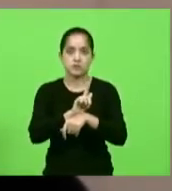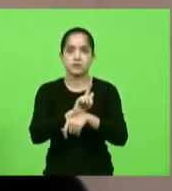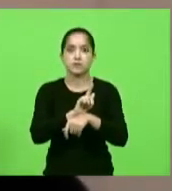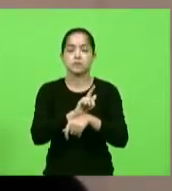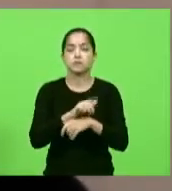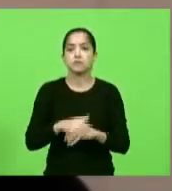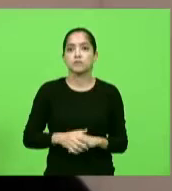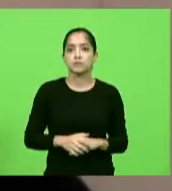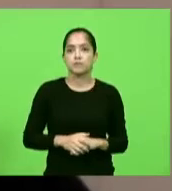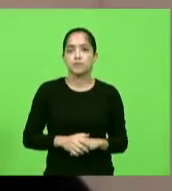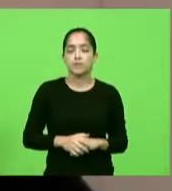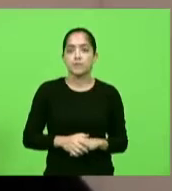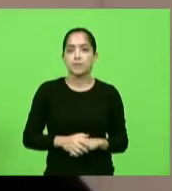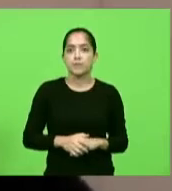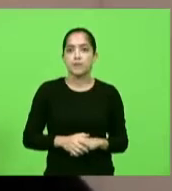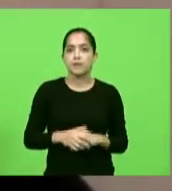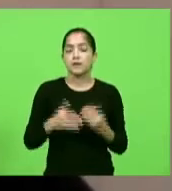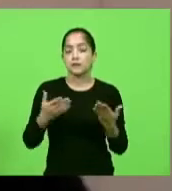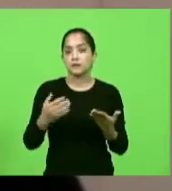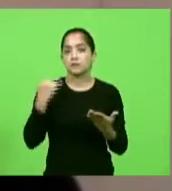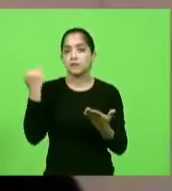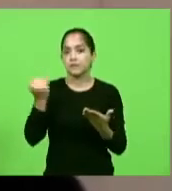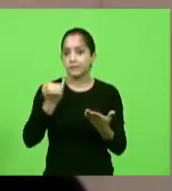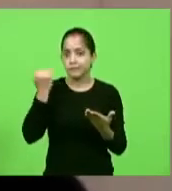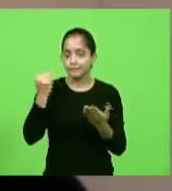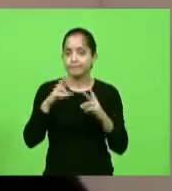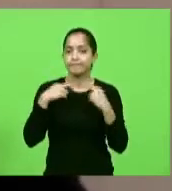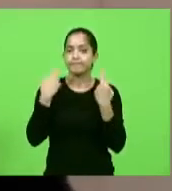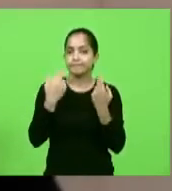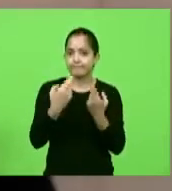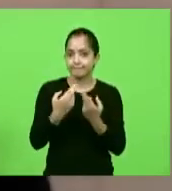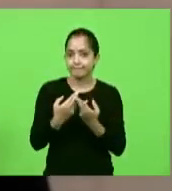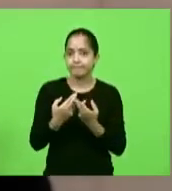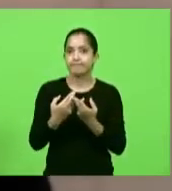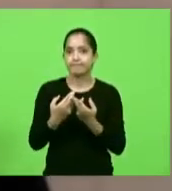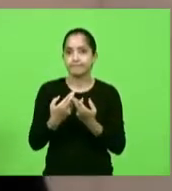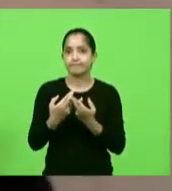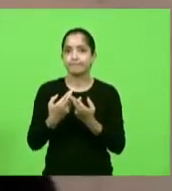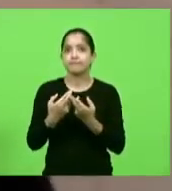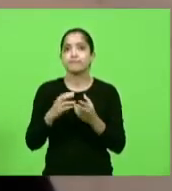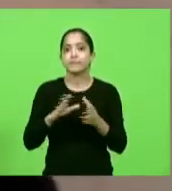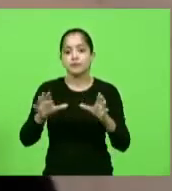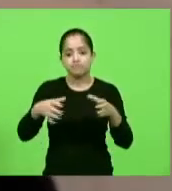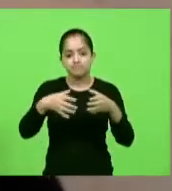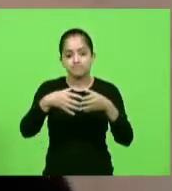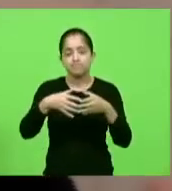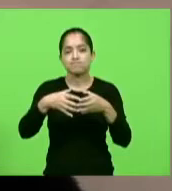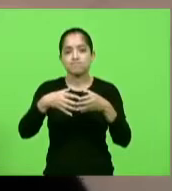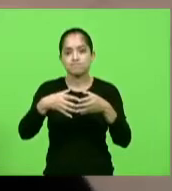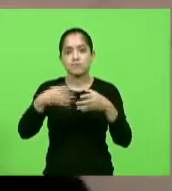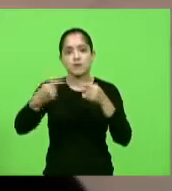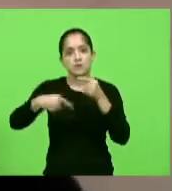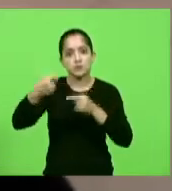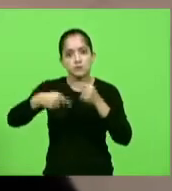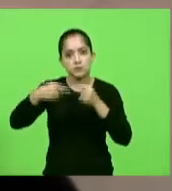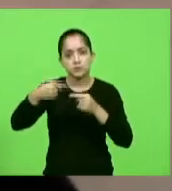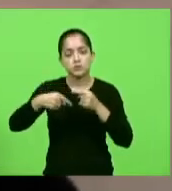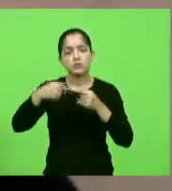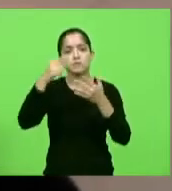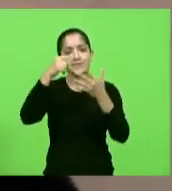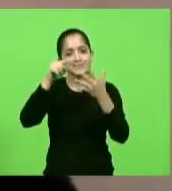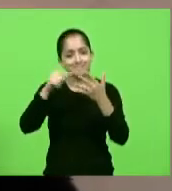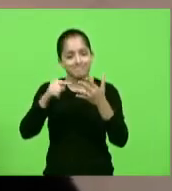empresa OZZ. Foi muito importante essa reunião, conseguir juntar as partes, mas ficou claro também que existem